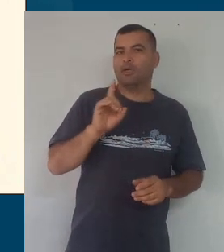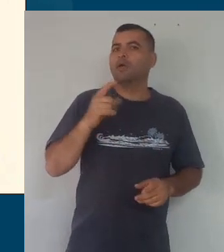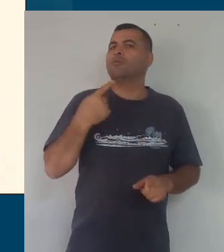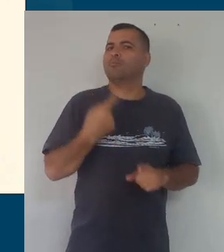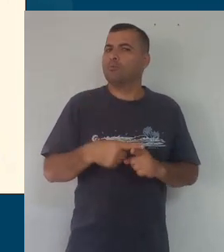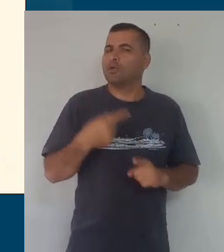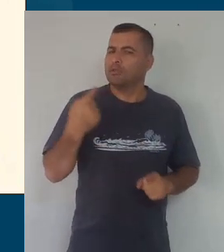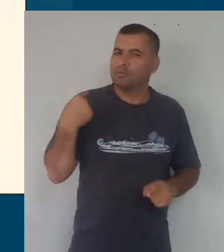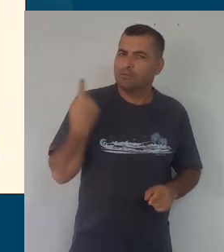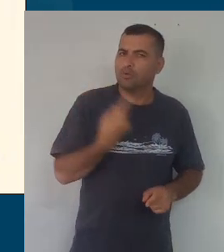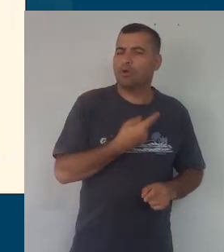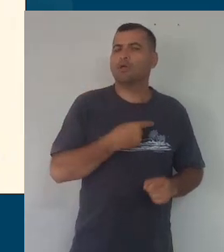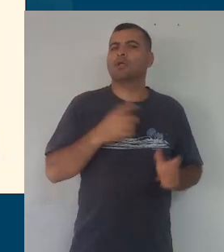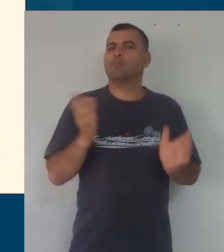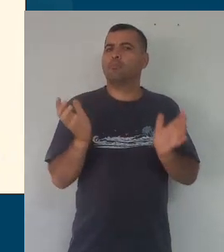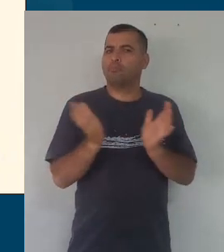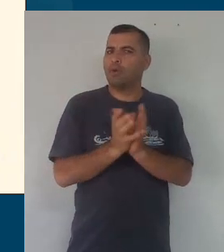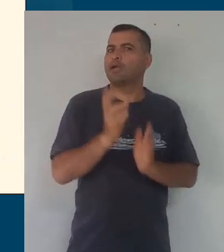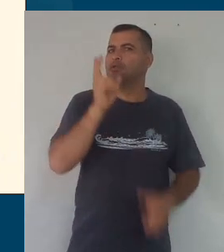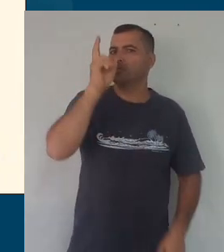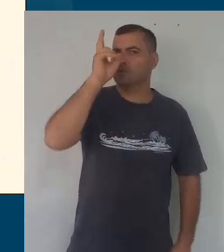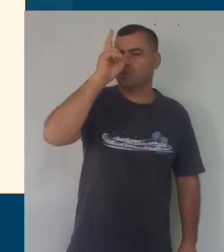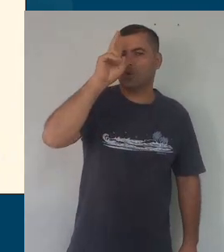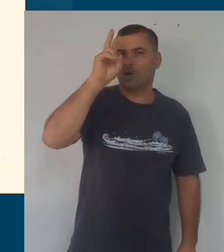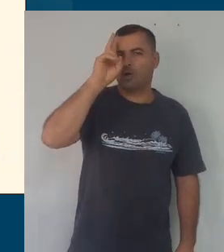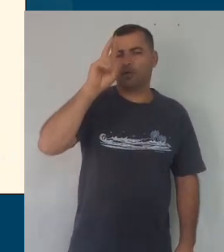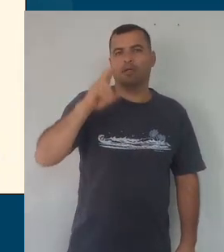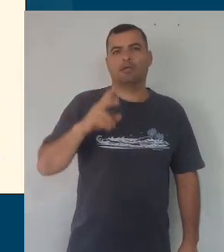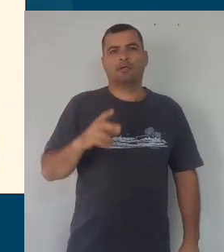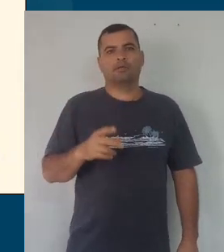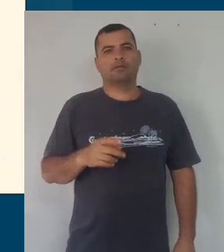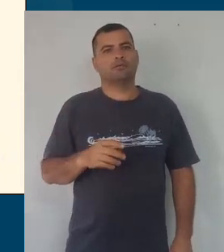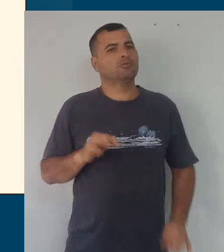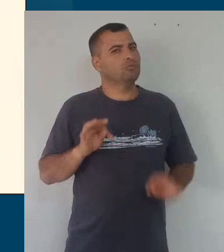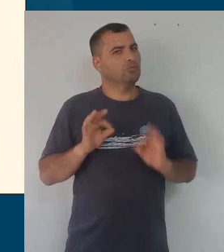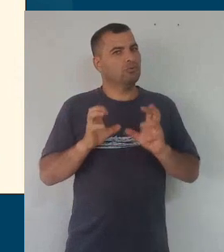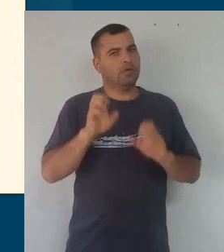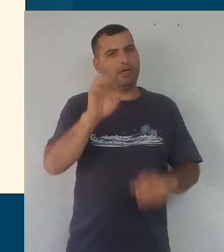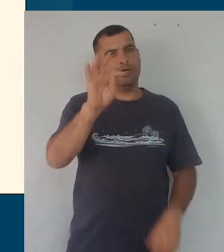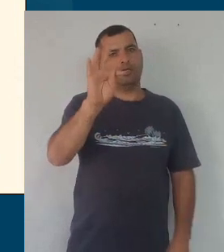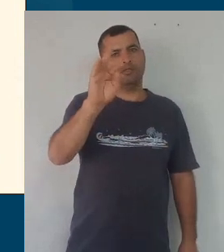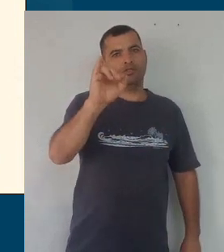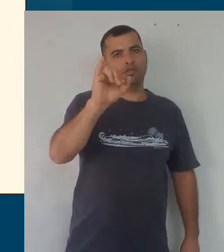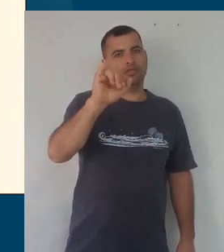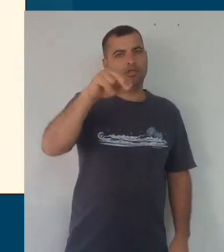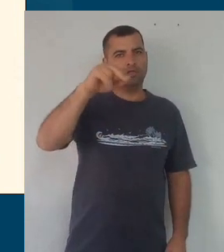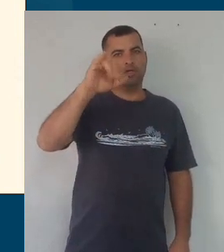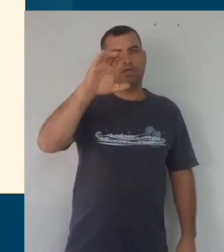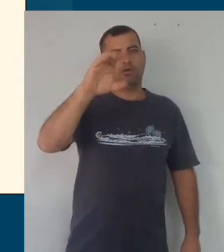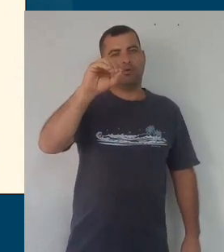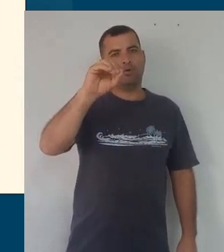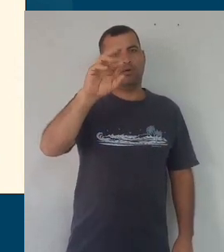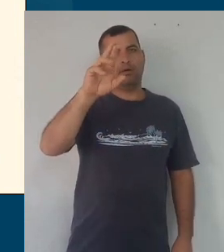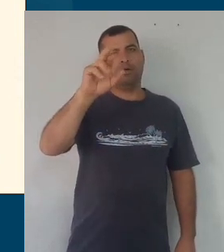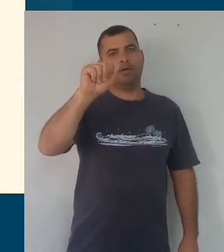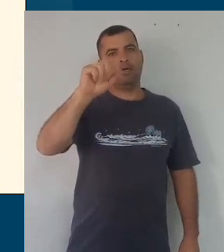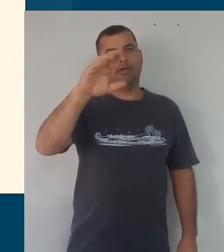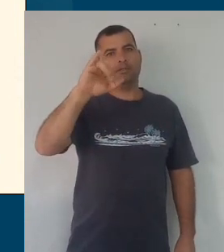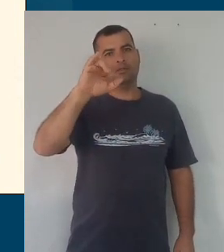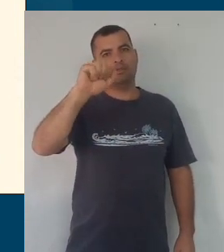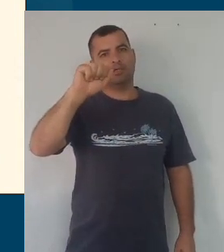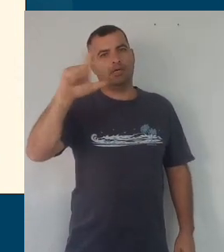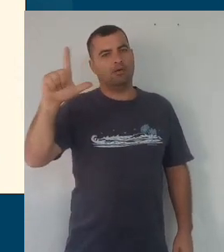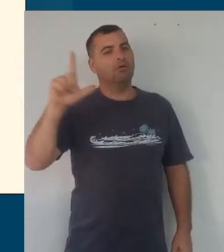porque isso faz parte da nossa história, essas relações étnico-raciais fazem parte da constituição da sociedade brasileira